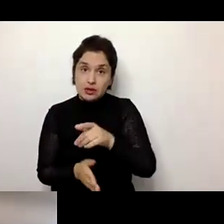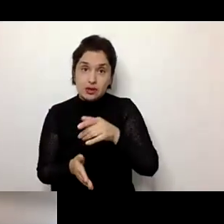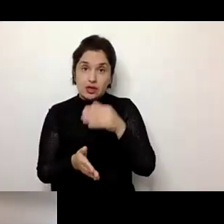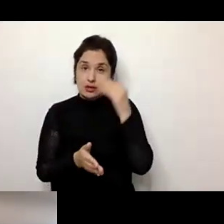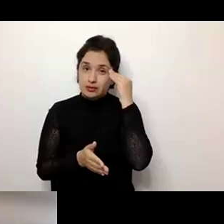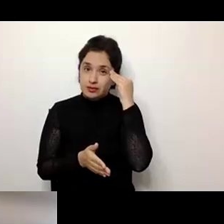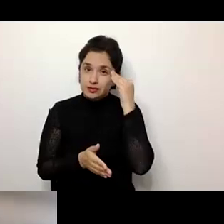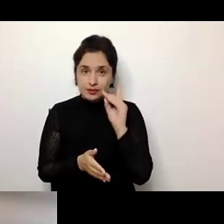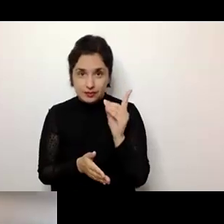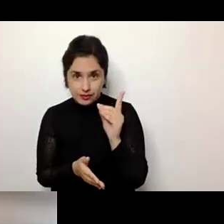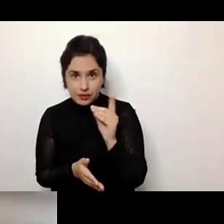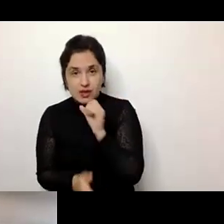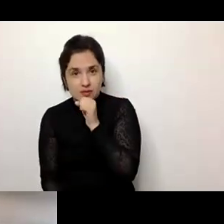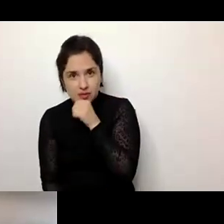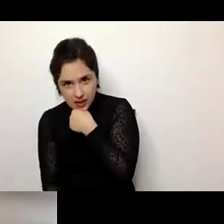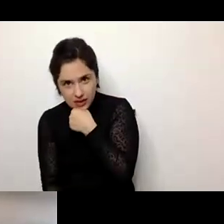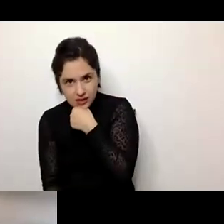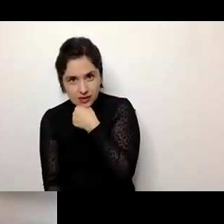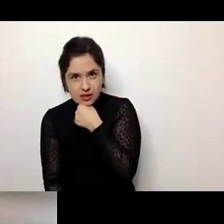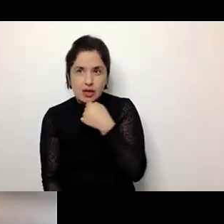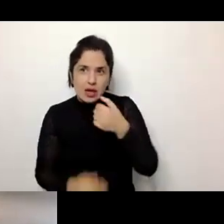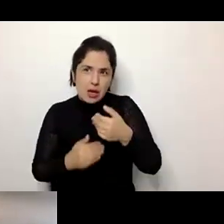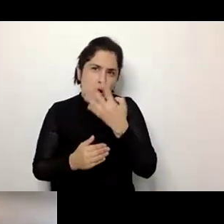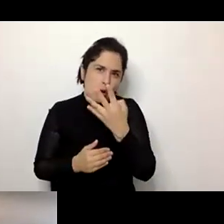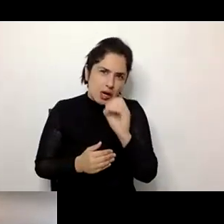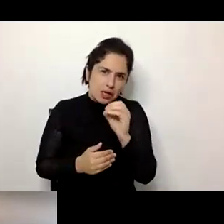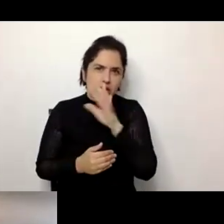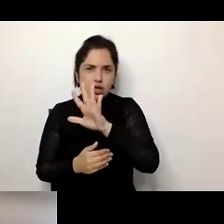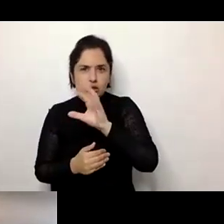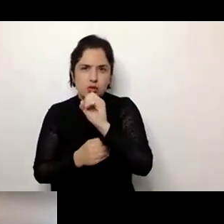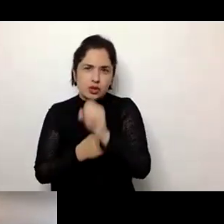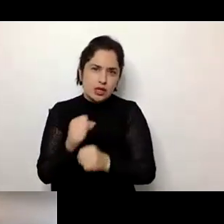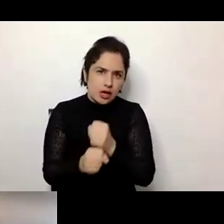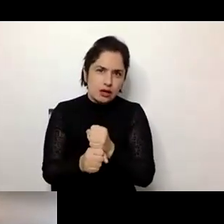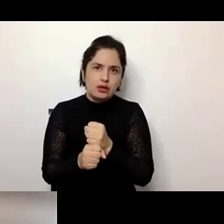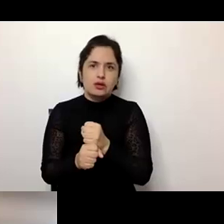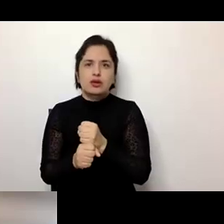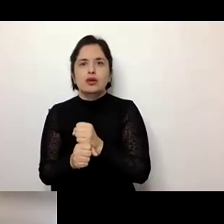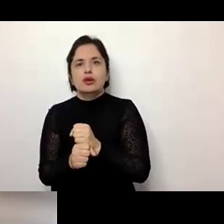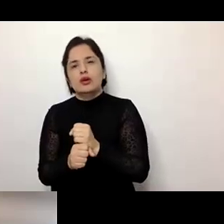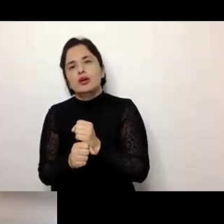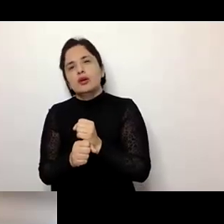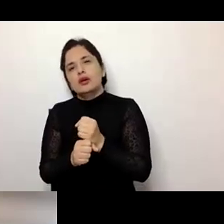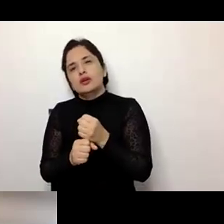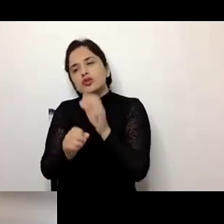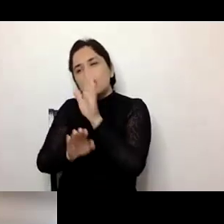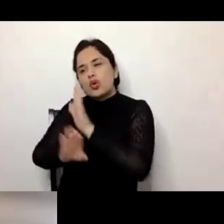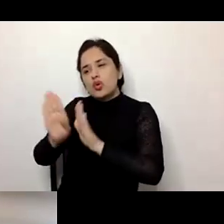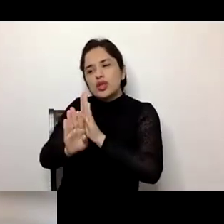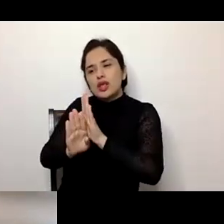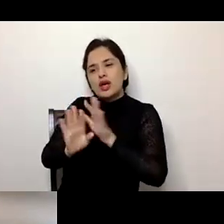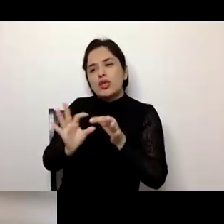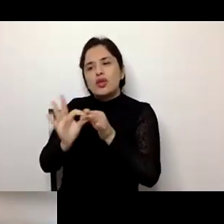intelectual envelhecidas, que tem lá seus 40, 50 anos, elas ainda são cuidadas pela mãe